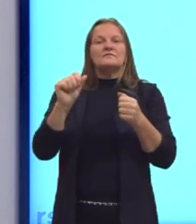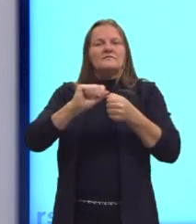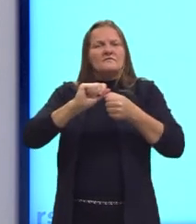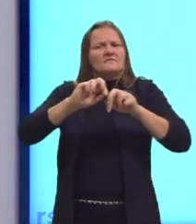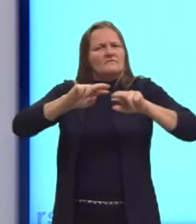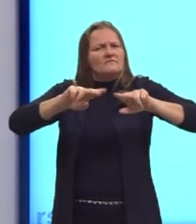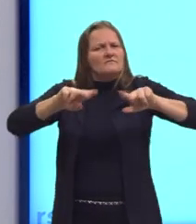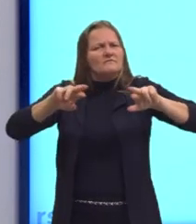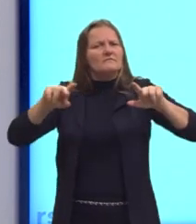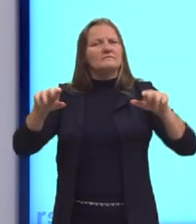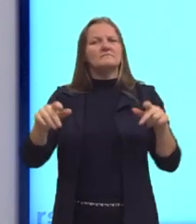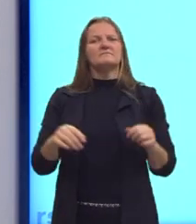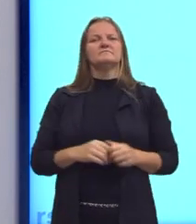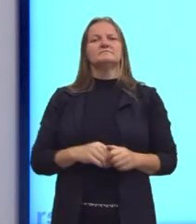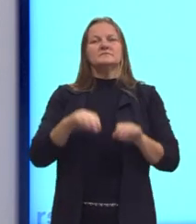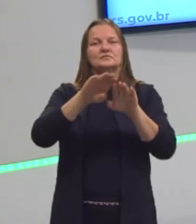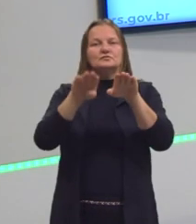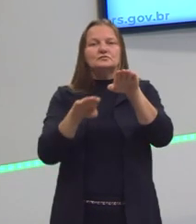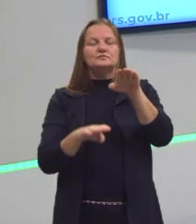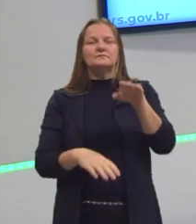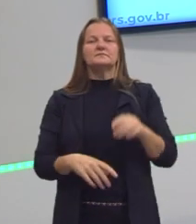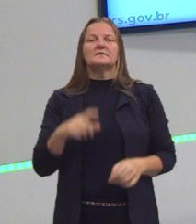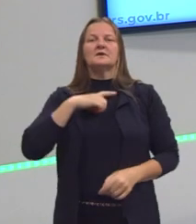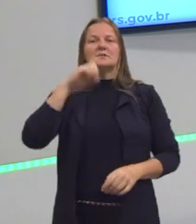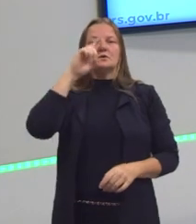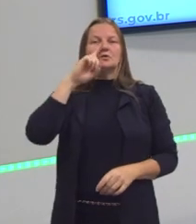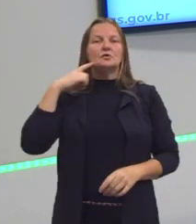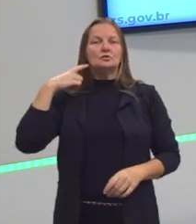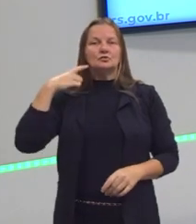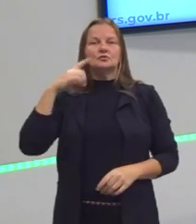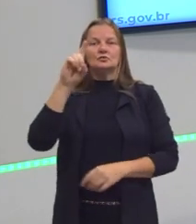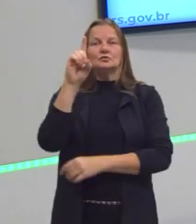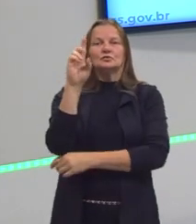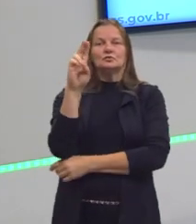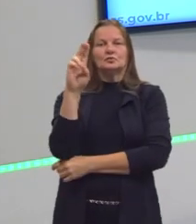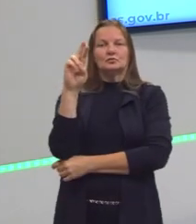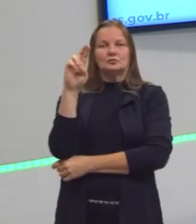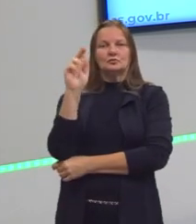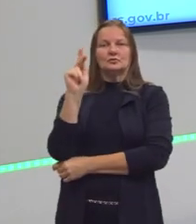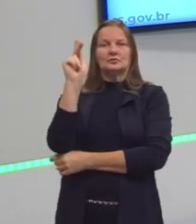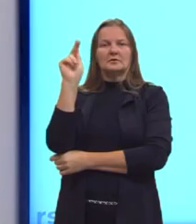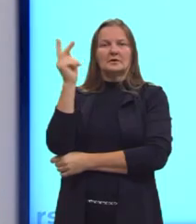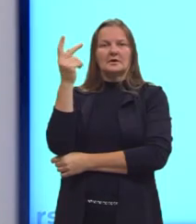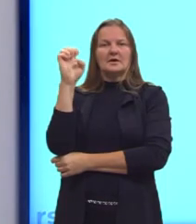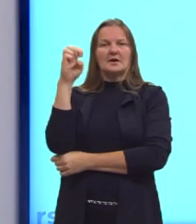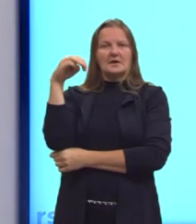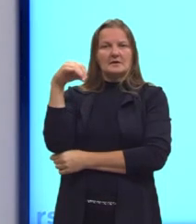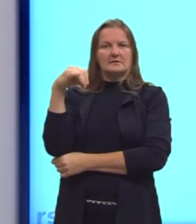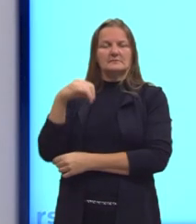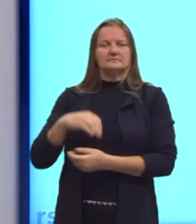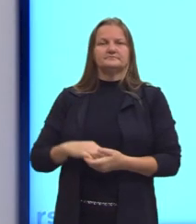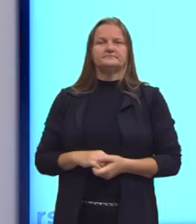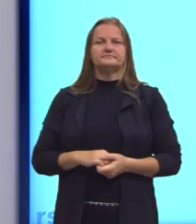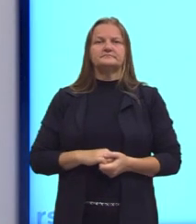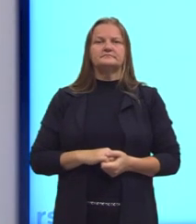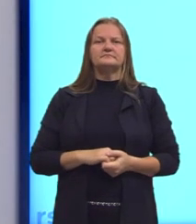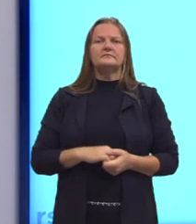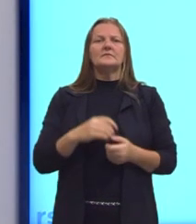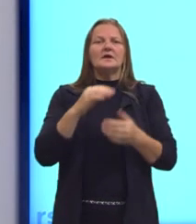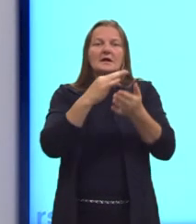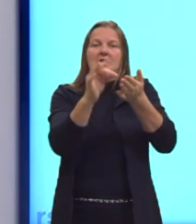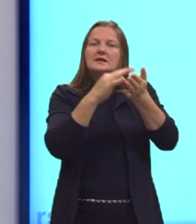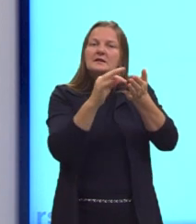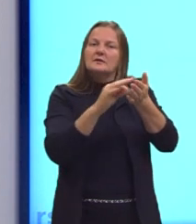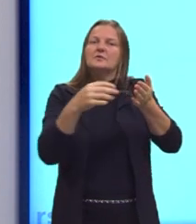estratificação social. O Durkheim, qual que era a teoria do Durkheim? O Emily Durkheim, lembro que ele, a teoria dele se